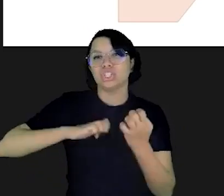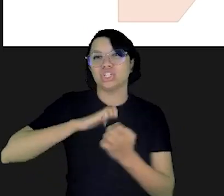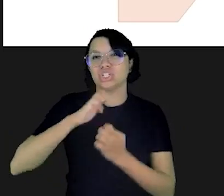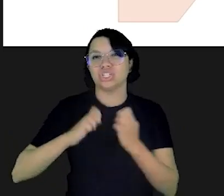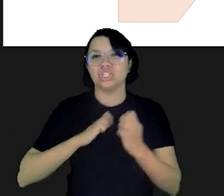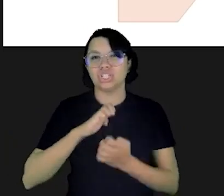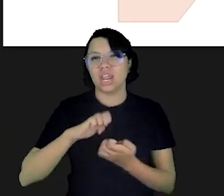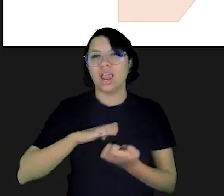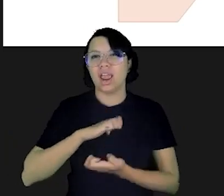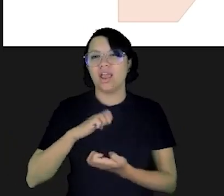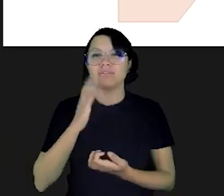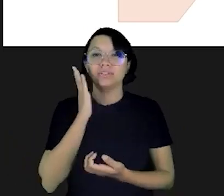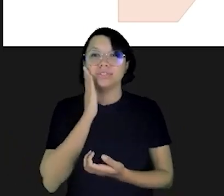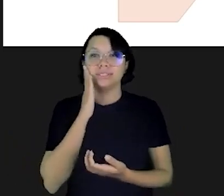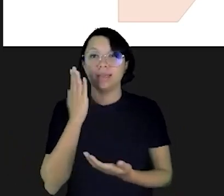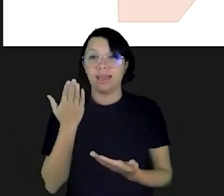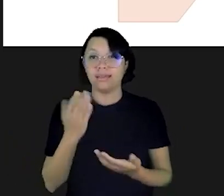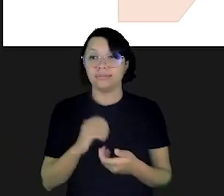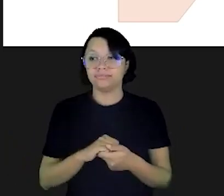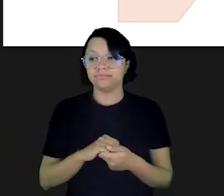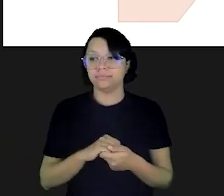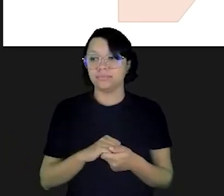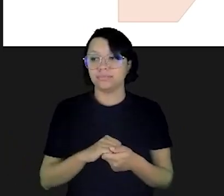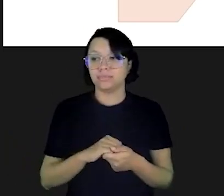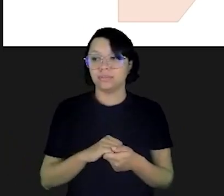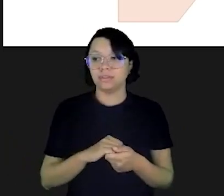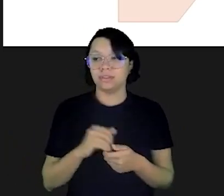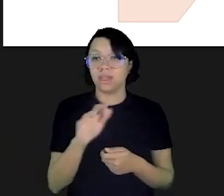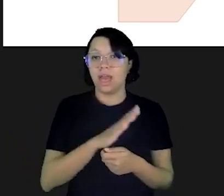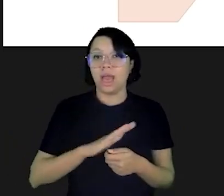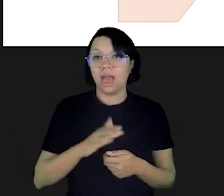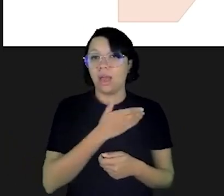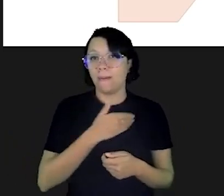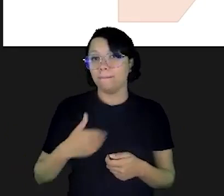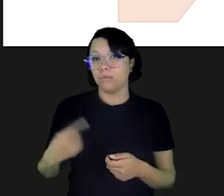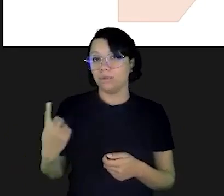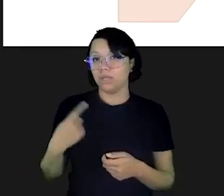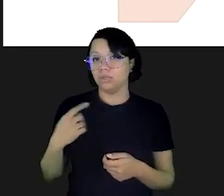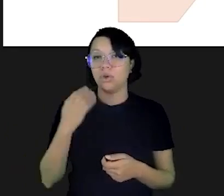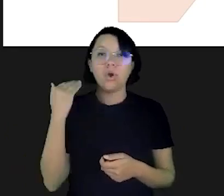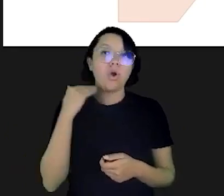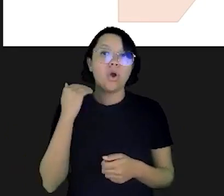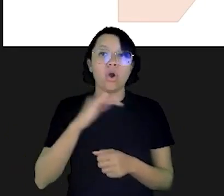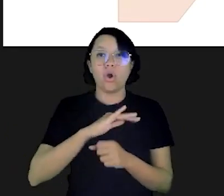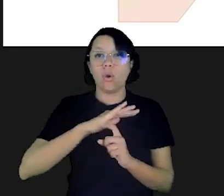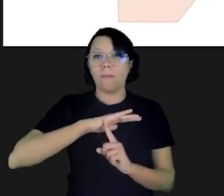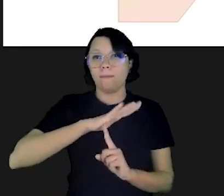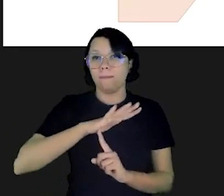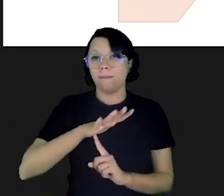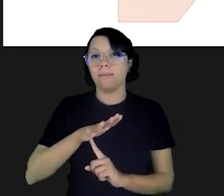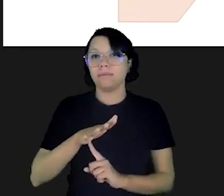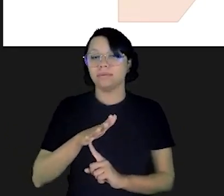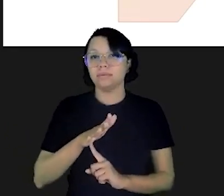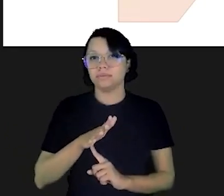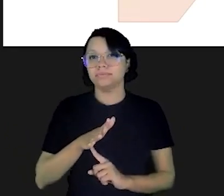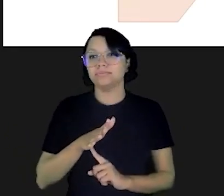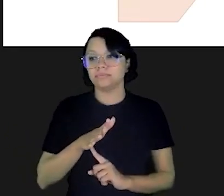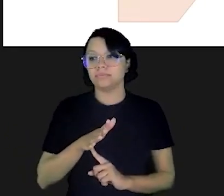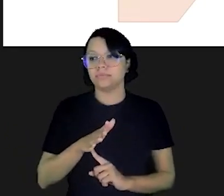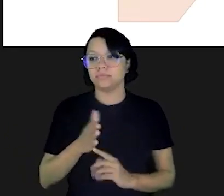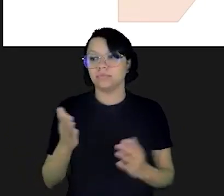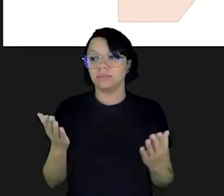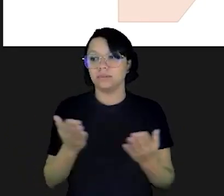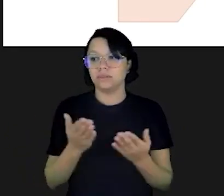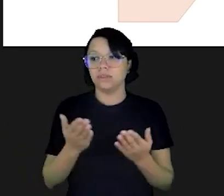São Paulo em dia de greve a gente sabe de greves a gente sabe de greves inclusive no setor público nós no Banco Central